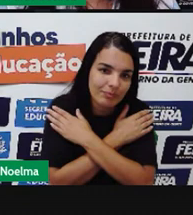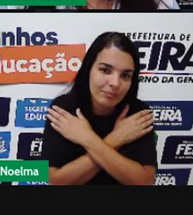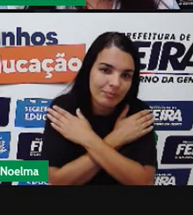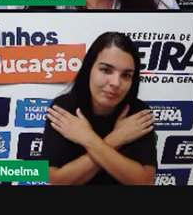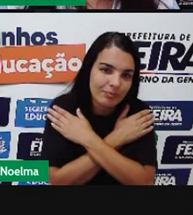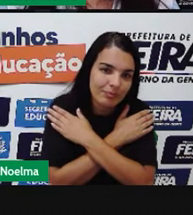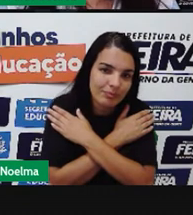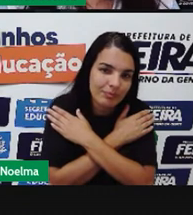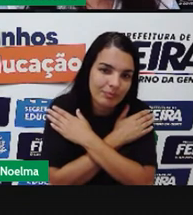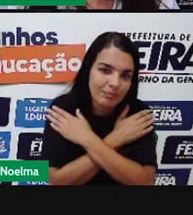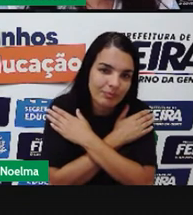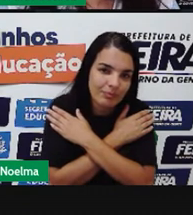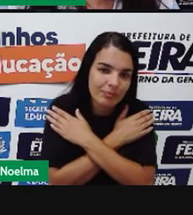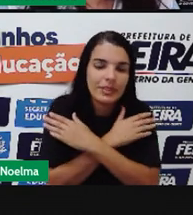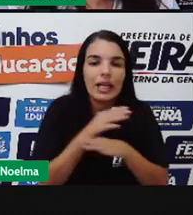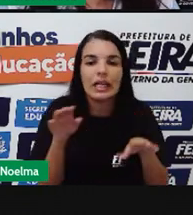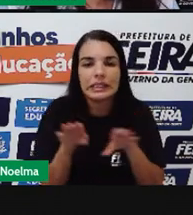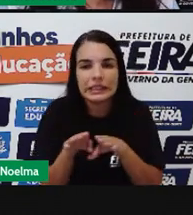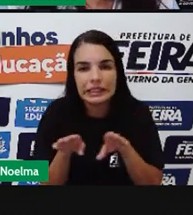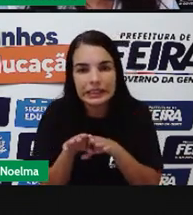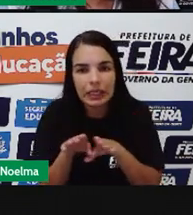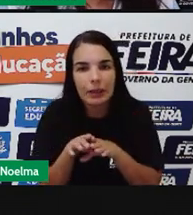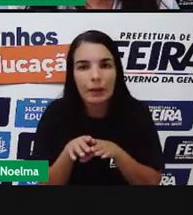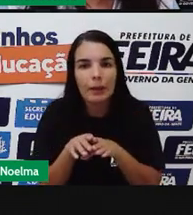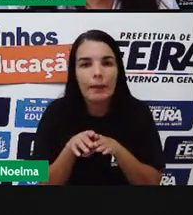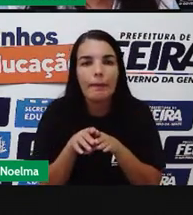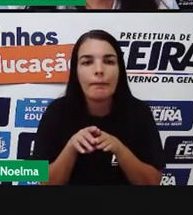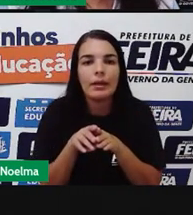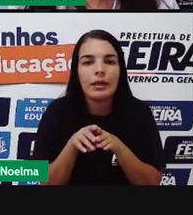O desemprego Também É algo